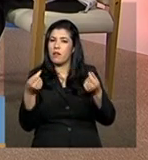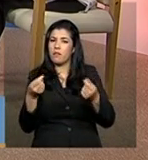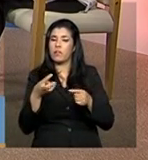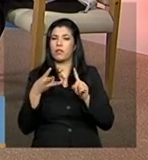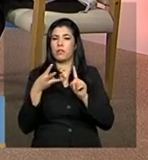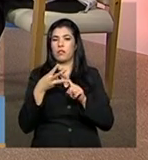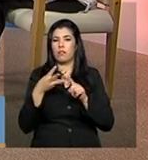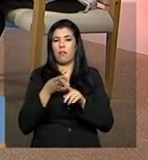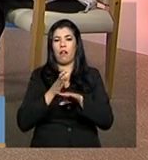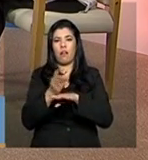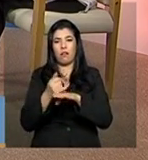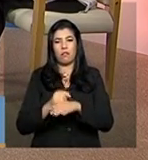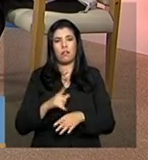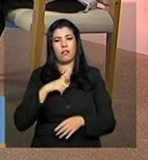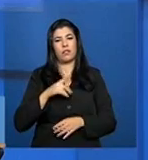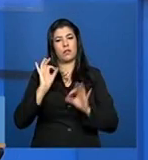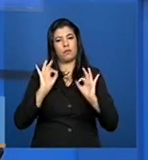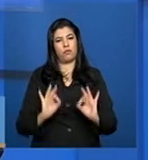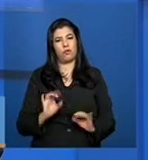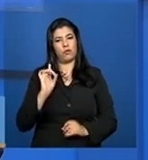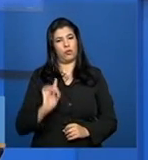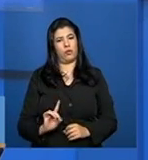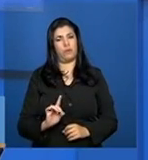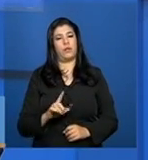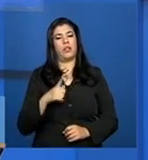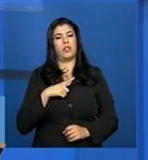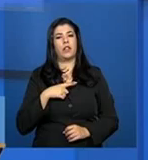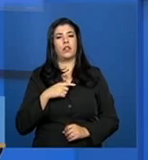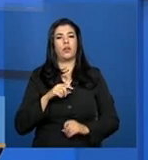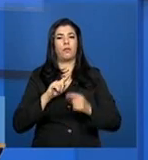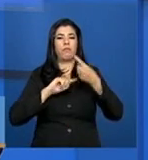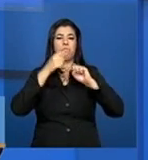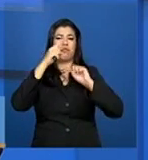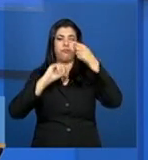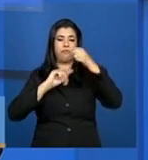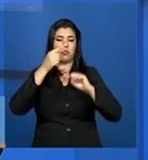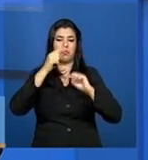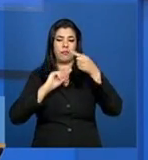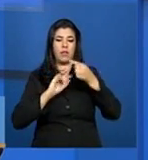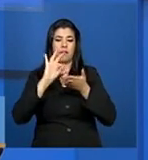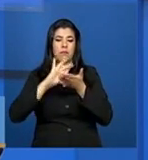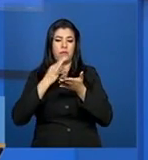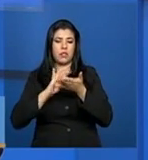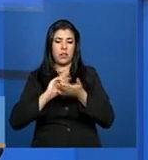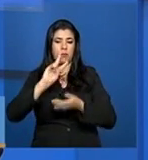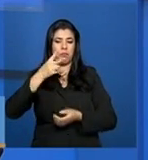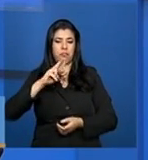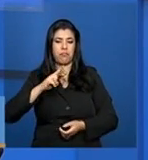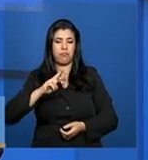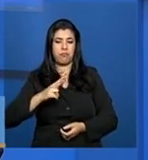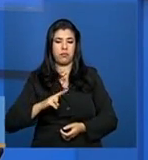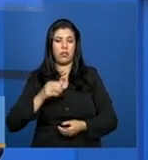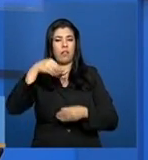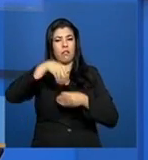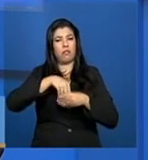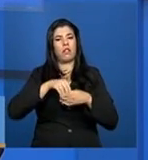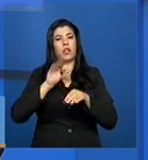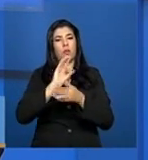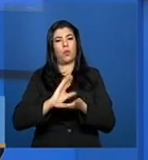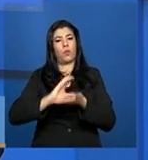defesa e garantia de direitos. Esses questionários, eles vão ser alternados no sistema de acordo com a inscrição da entidade no Conselho Municipal.